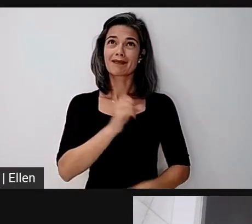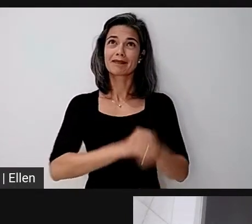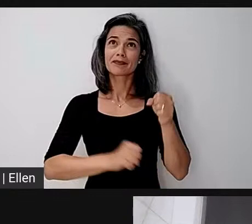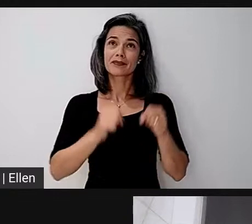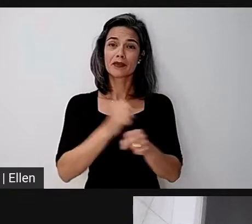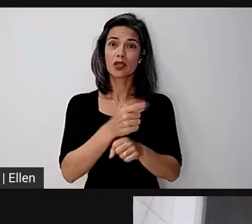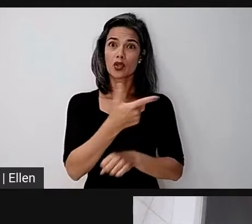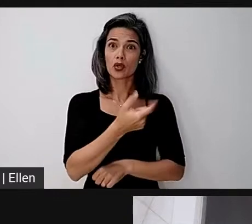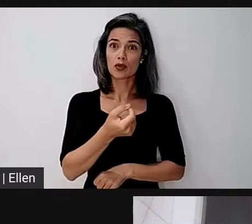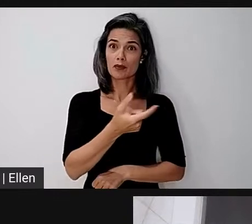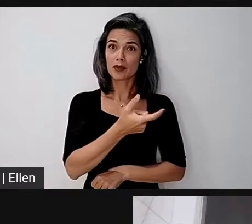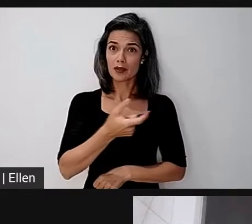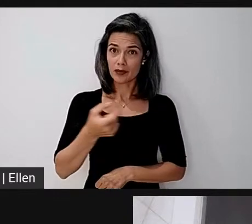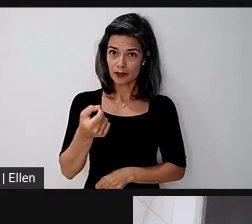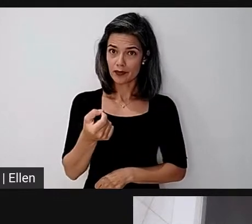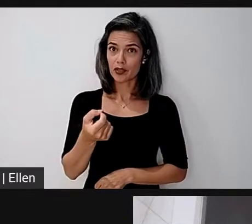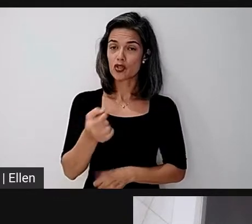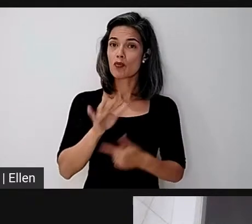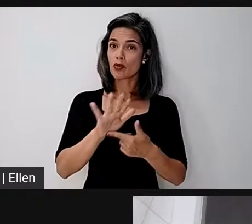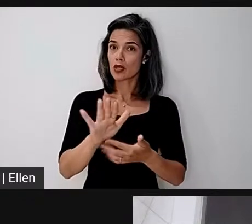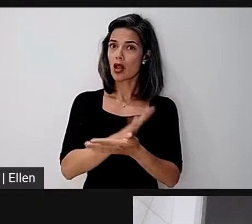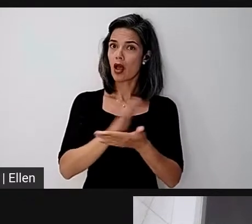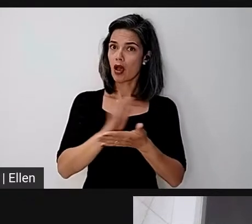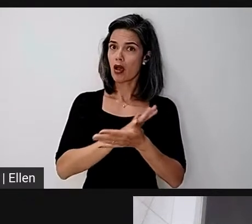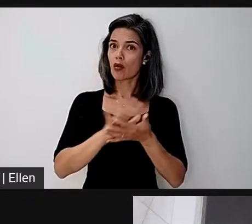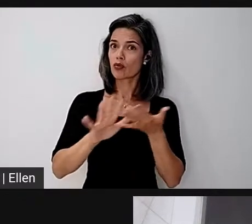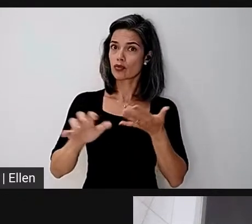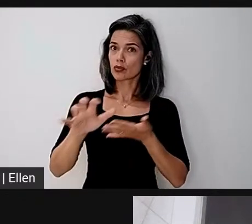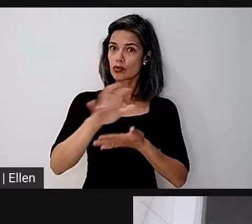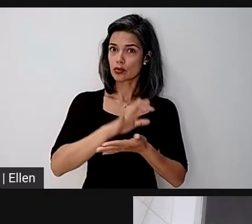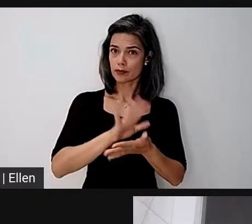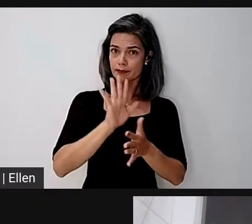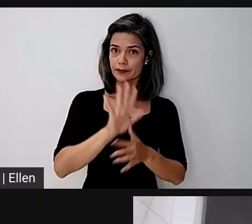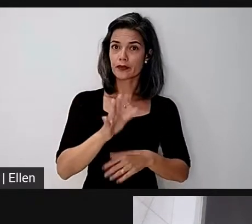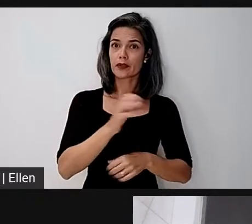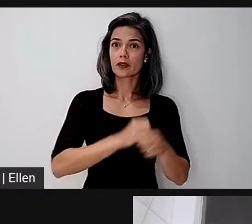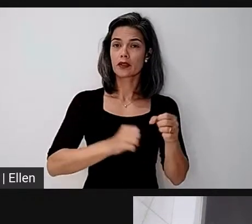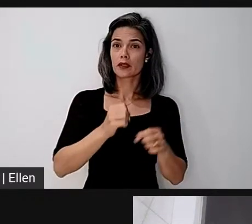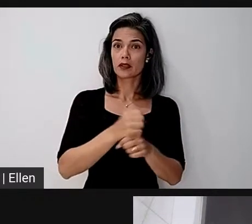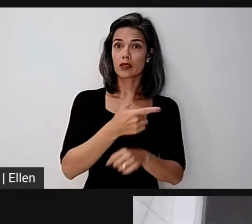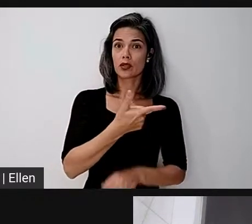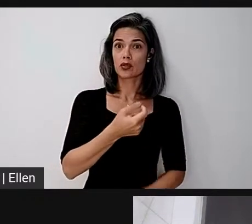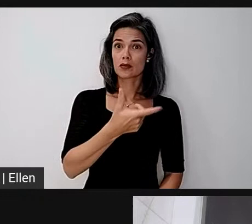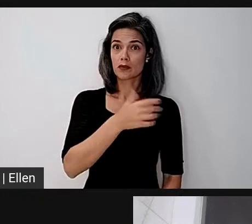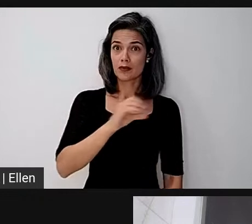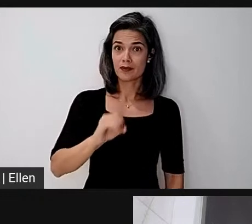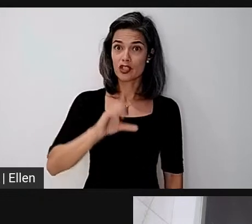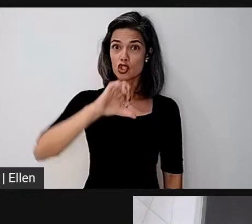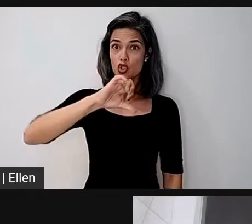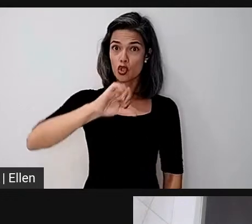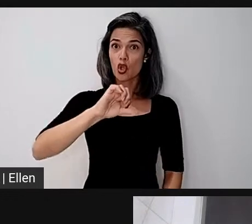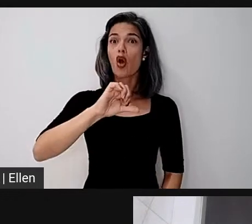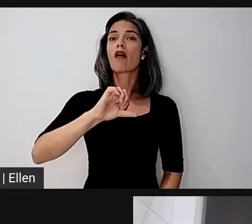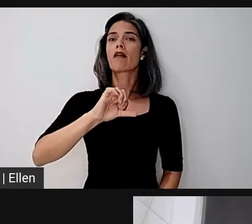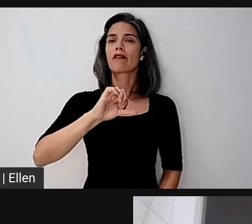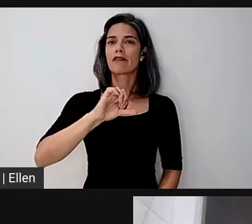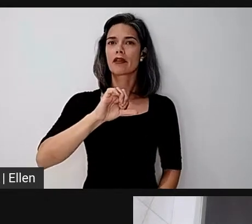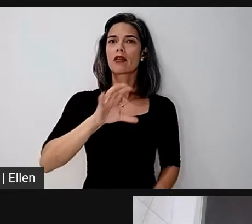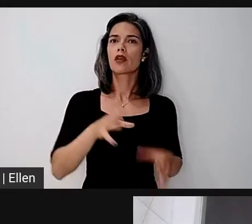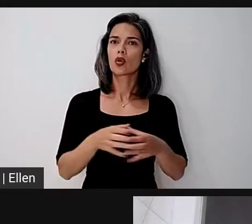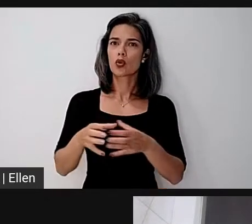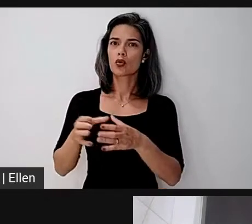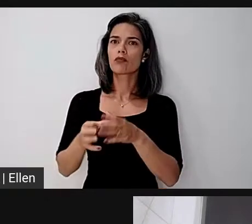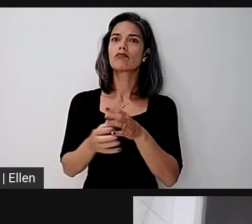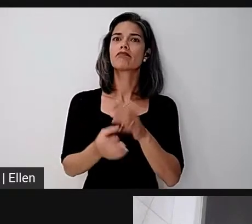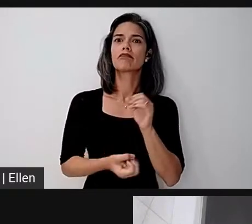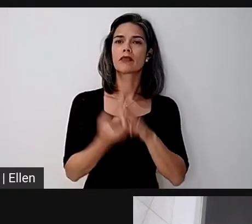alguns dados para vocês, da formação, no ano de 2020, nove instituições federais de ensino ofertaram 10 mil vagas por meio de 14 cursos